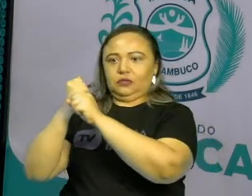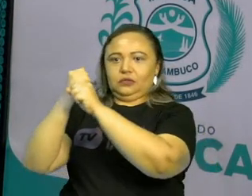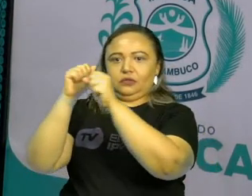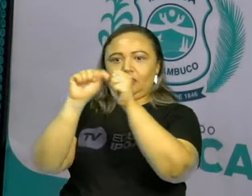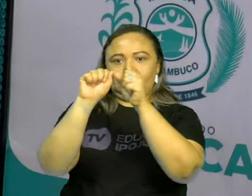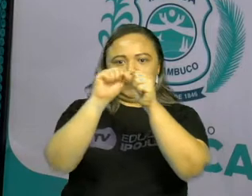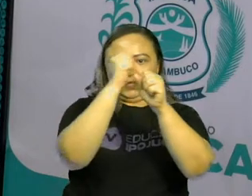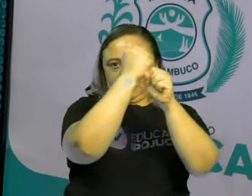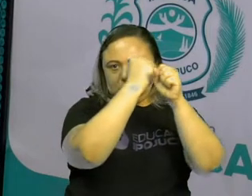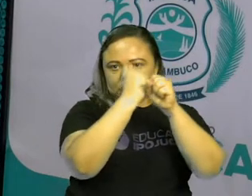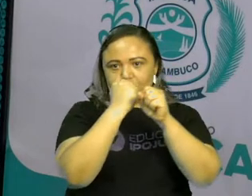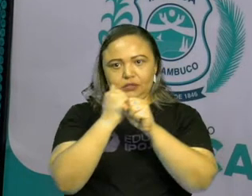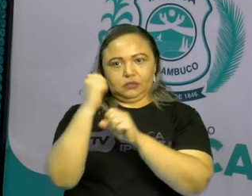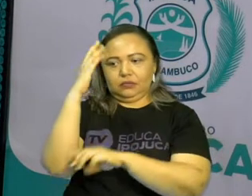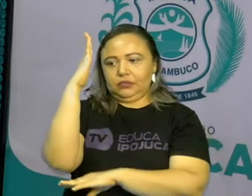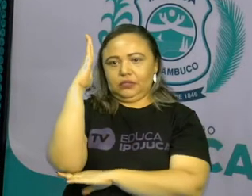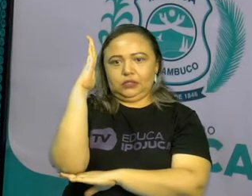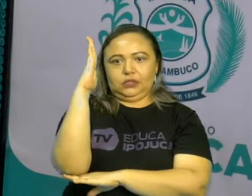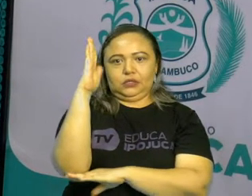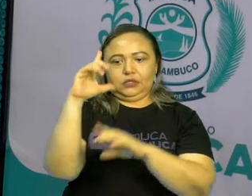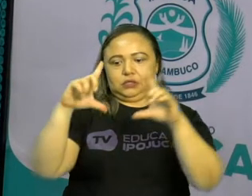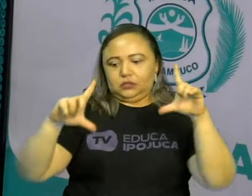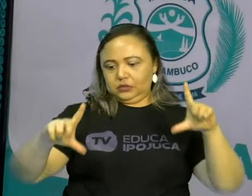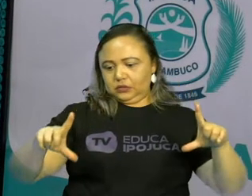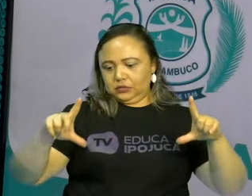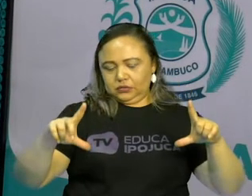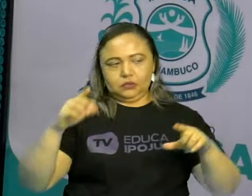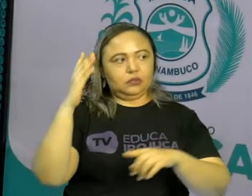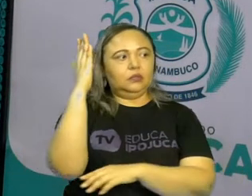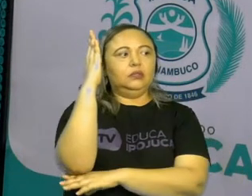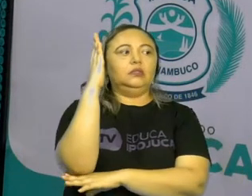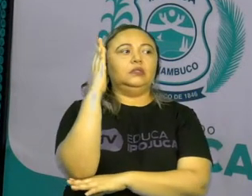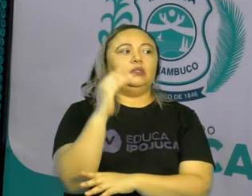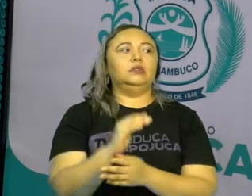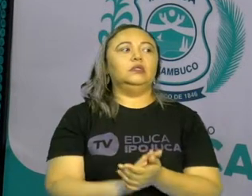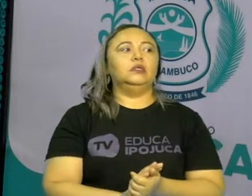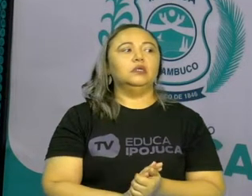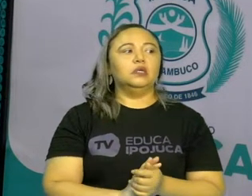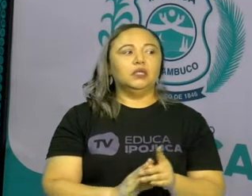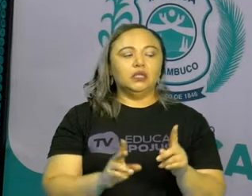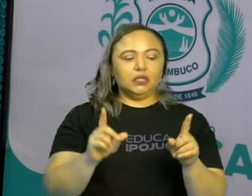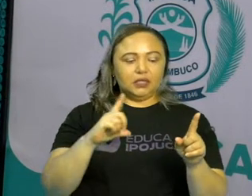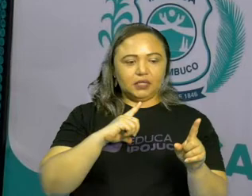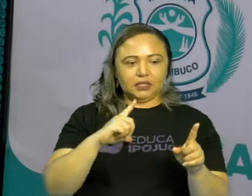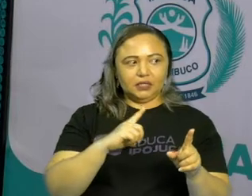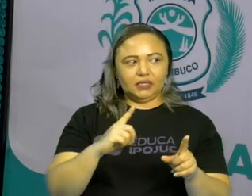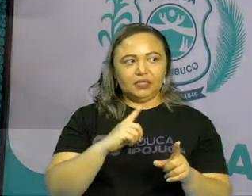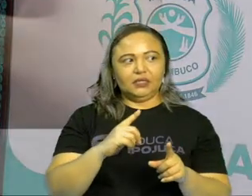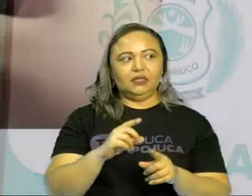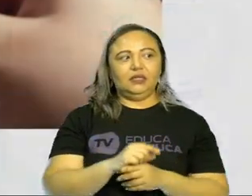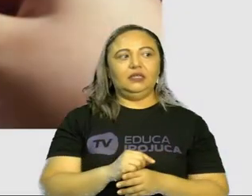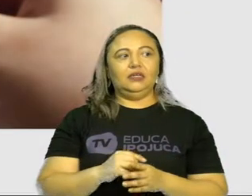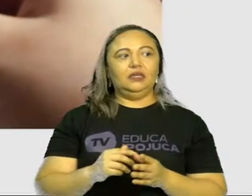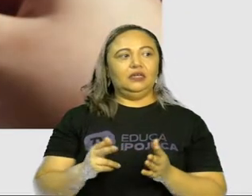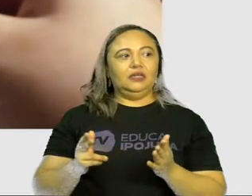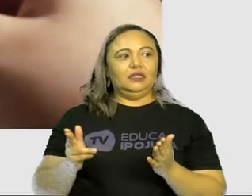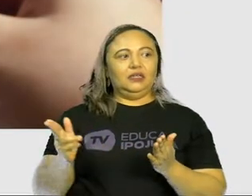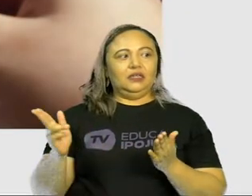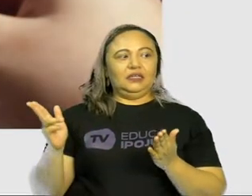mais elaborada do seu criador. Temos aí os desenhos em